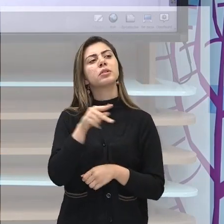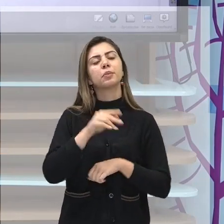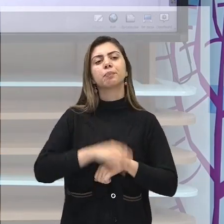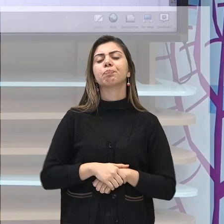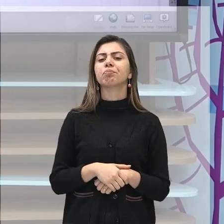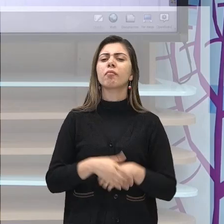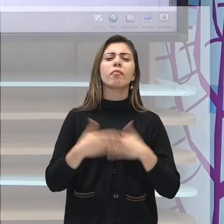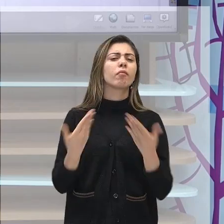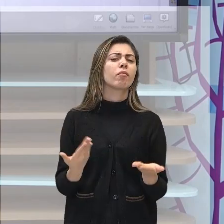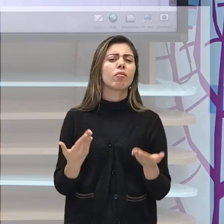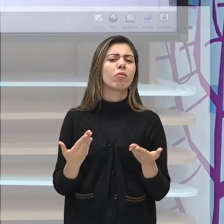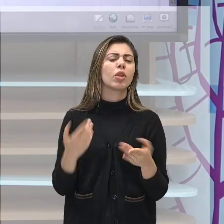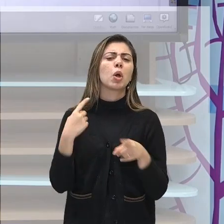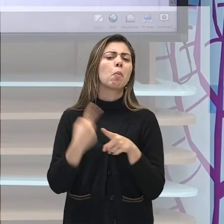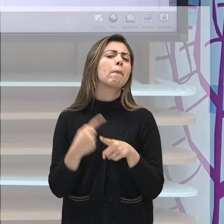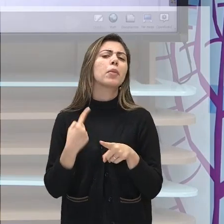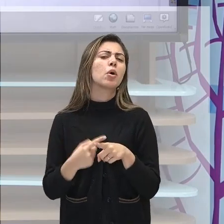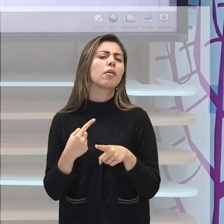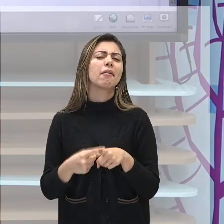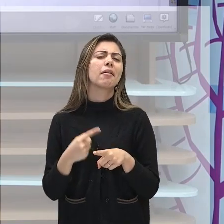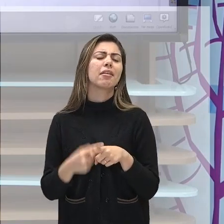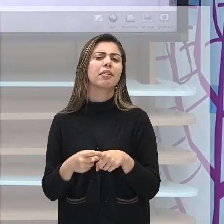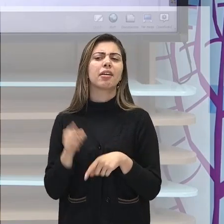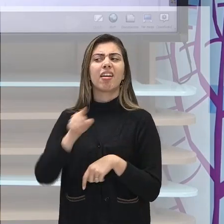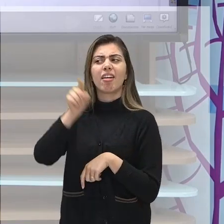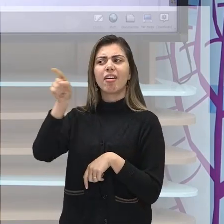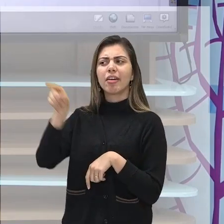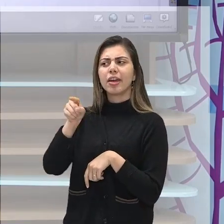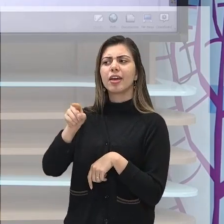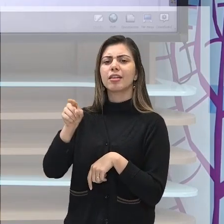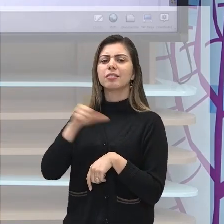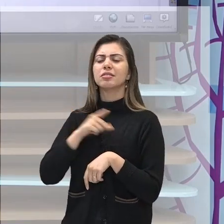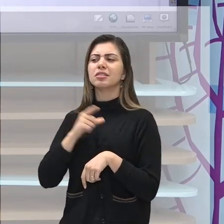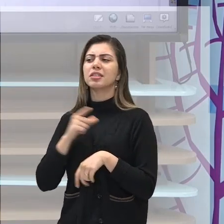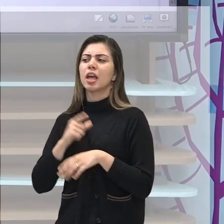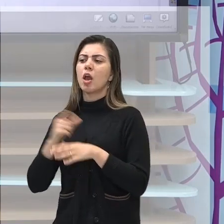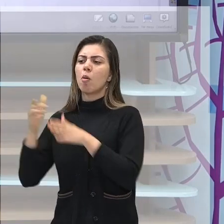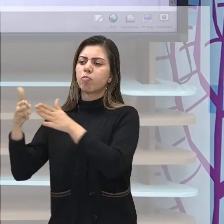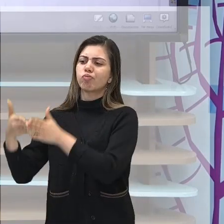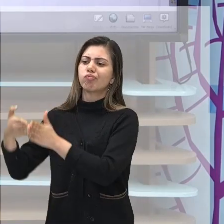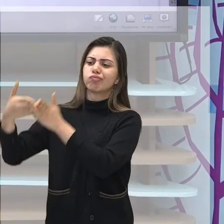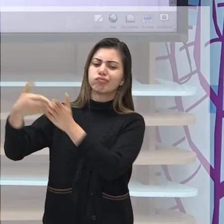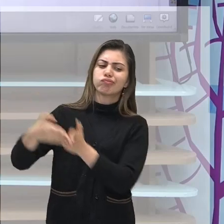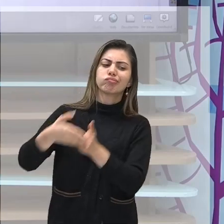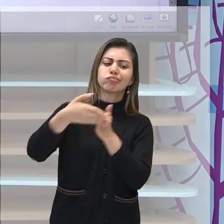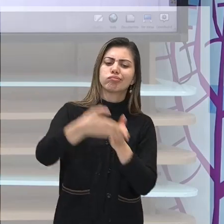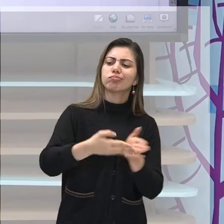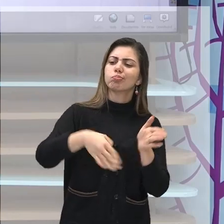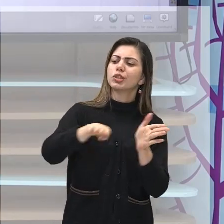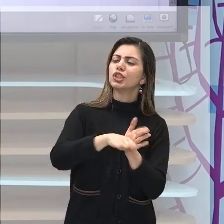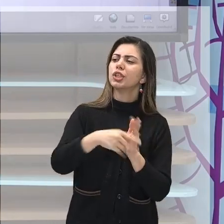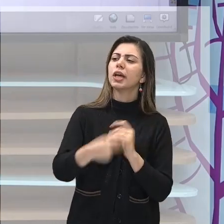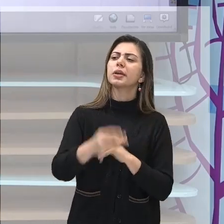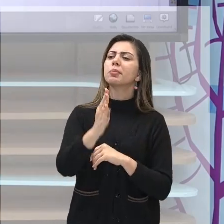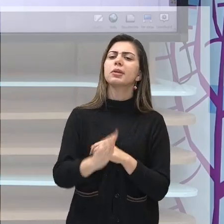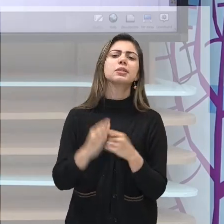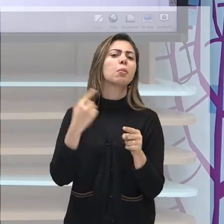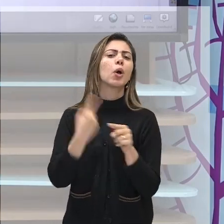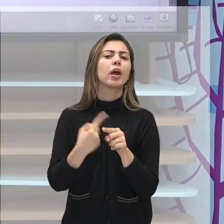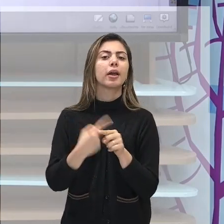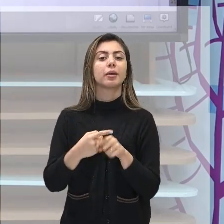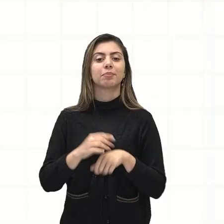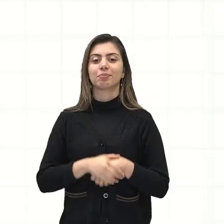por que será que eles vão atravessar o oceano para vir para o Brasil? Por que será?